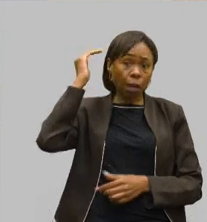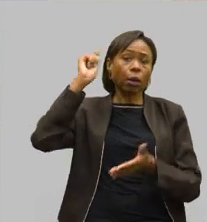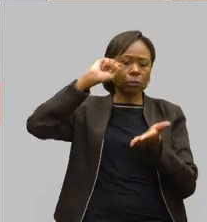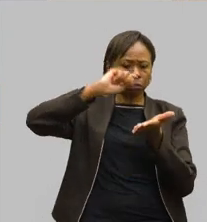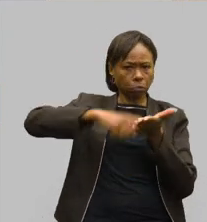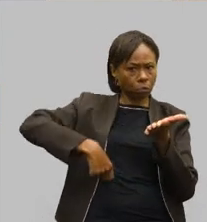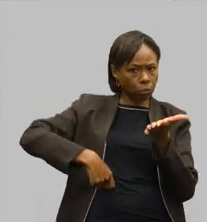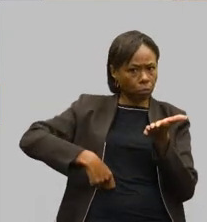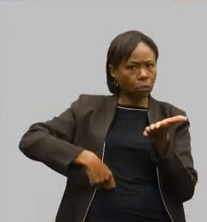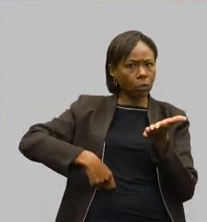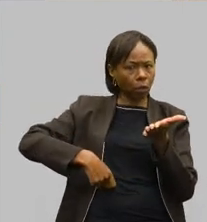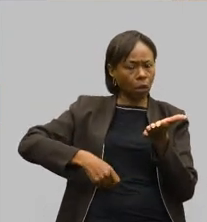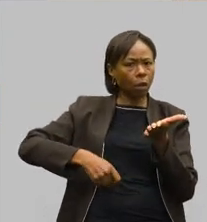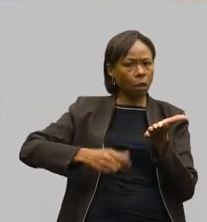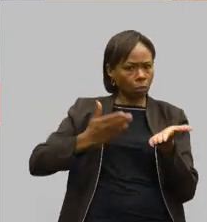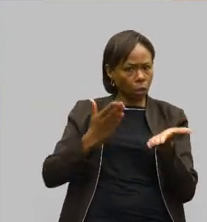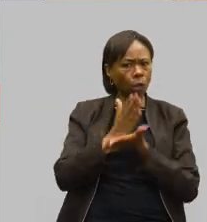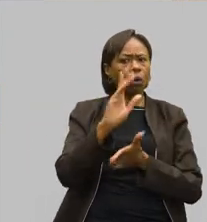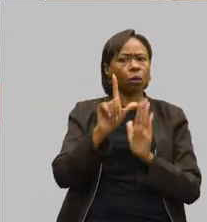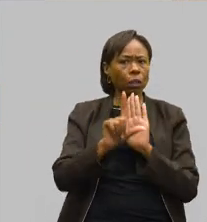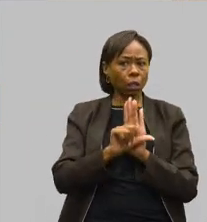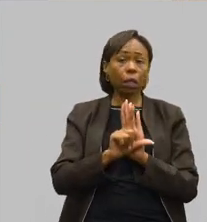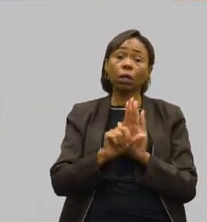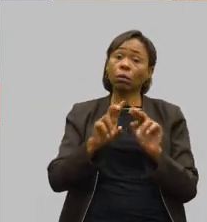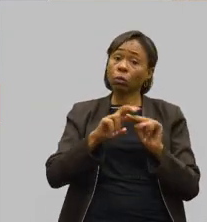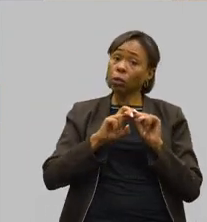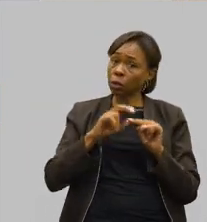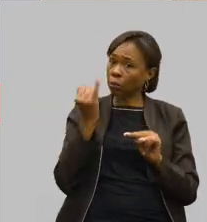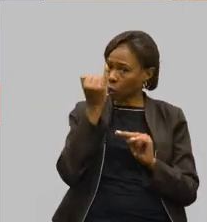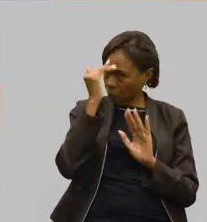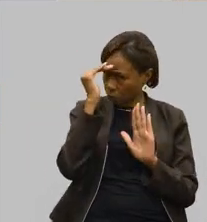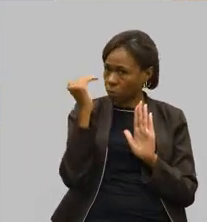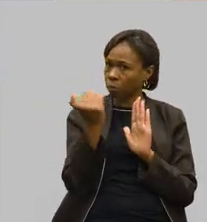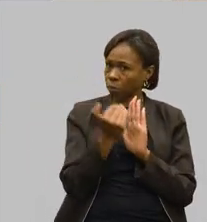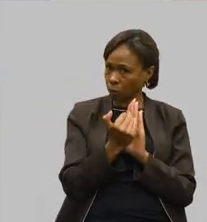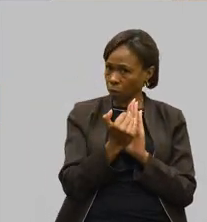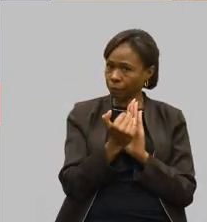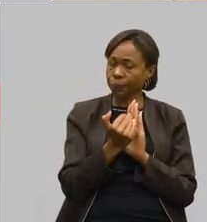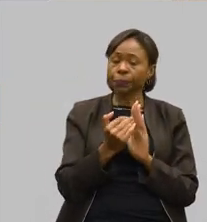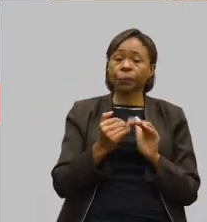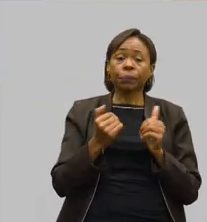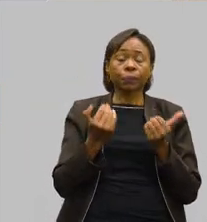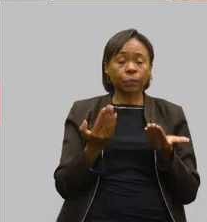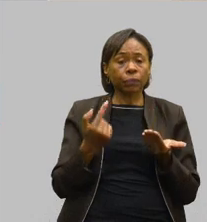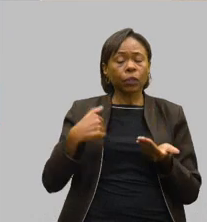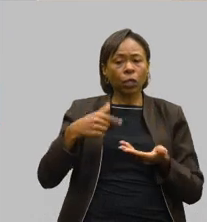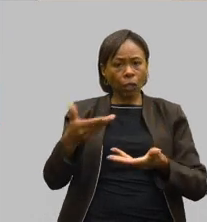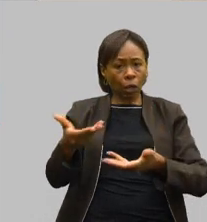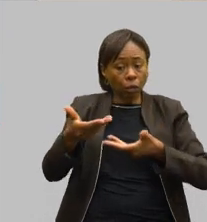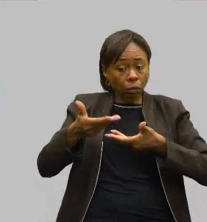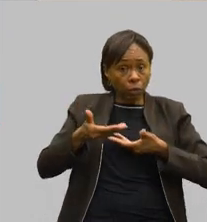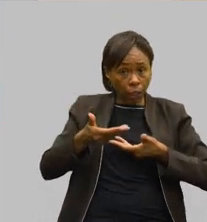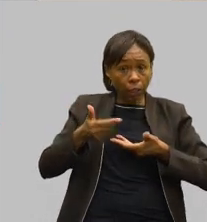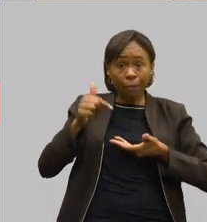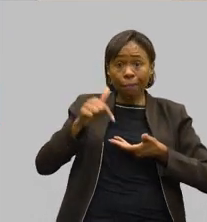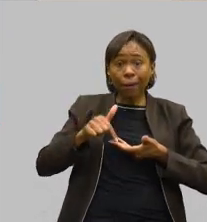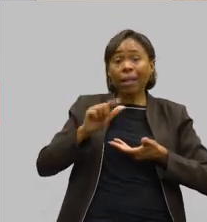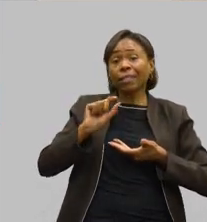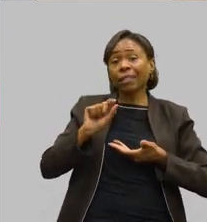Então, importante, é muito importante que ela seja cumprida. Nós temos recebido, mas via superintendência